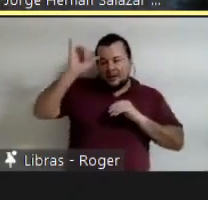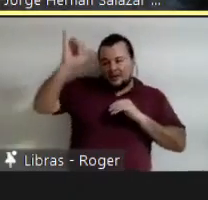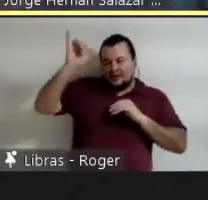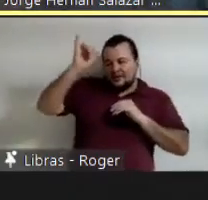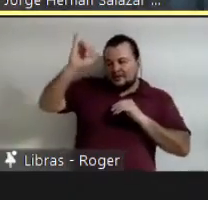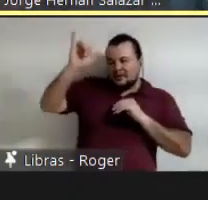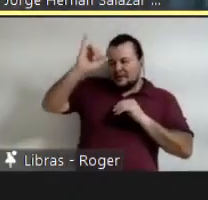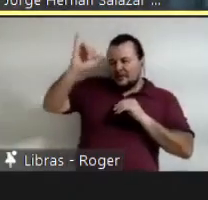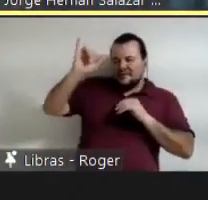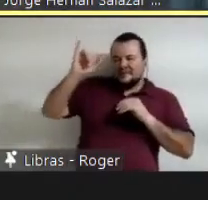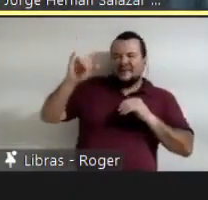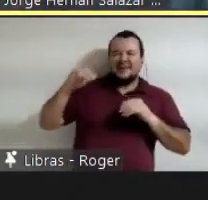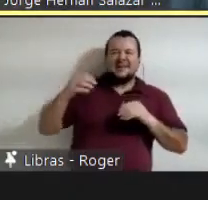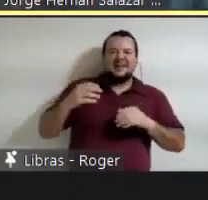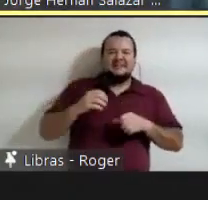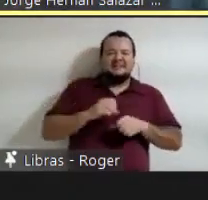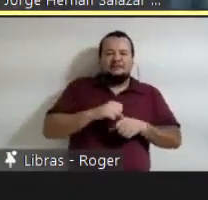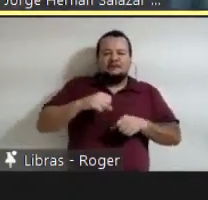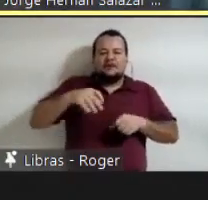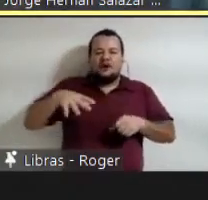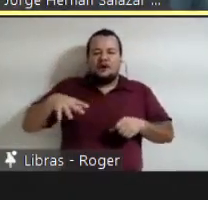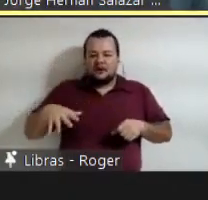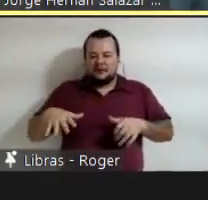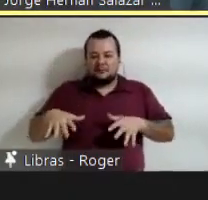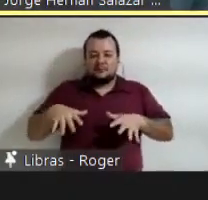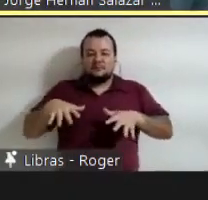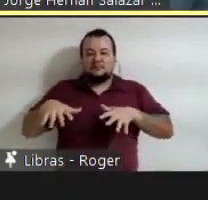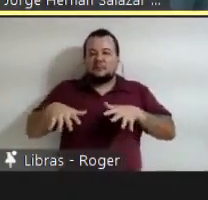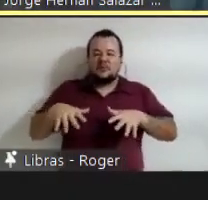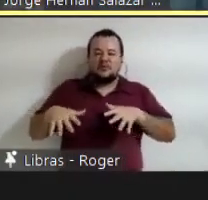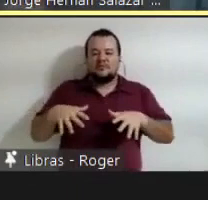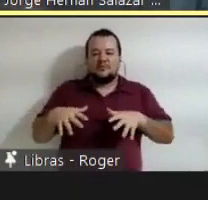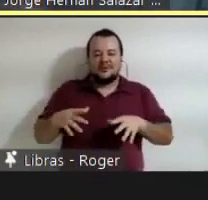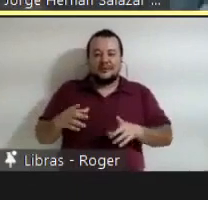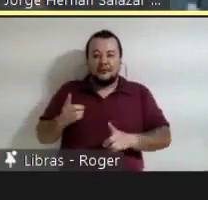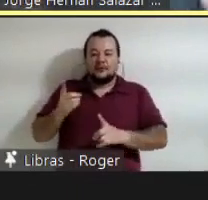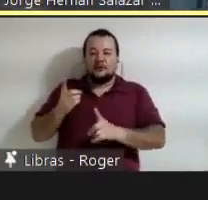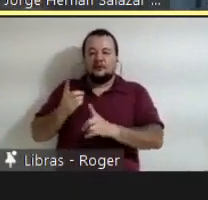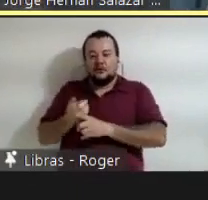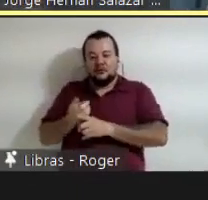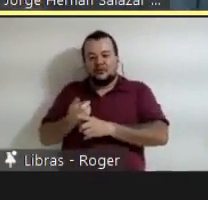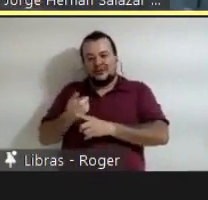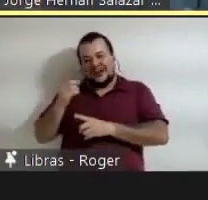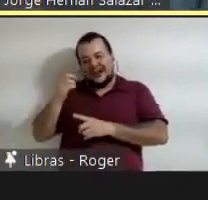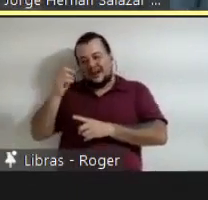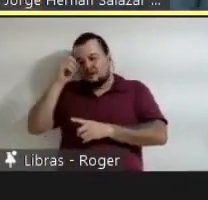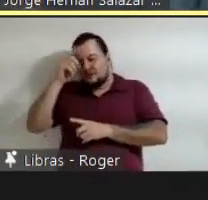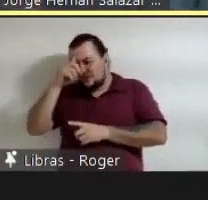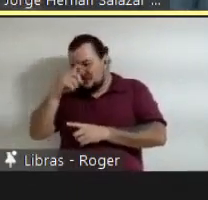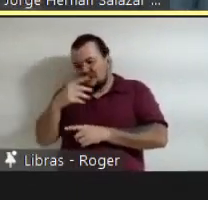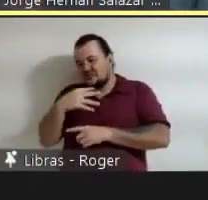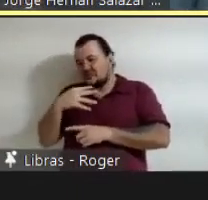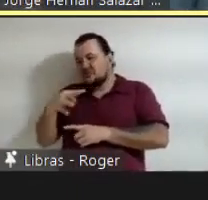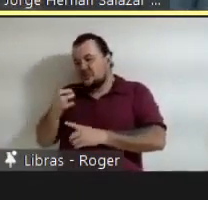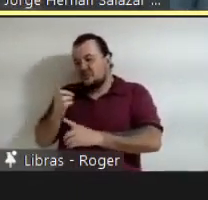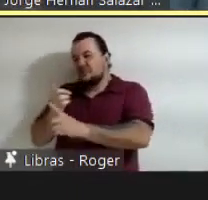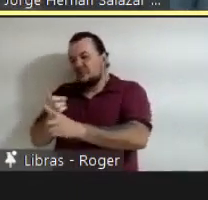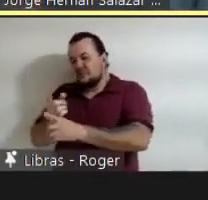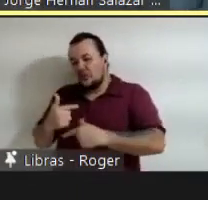isso não é incómodo, é um tema de costumbre, mas se a alguém parece incómodo, super,